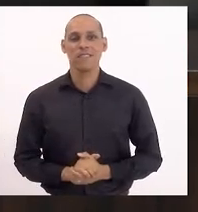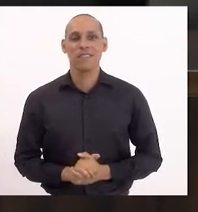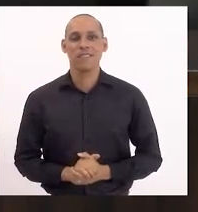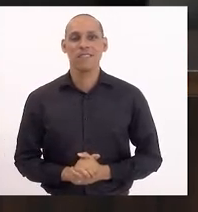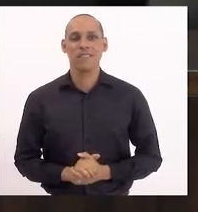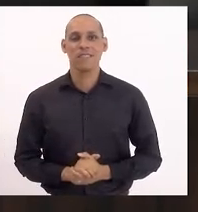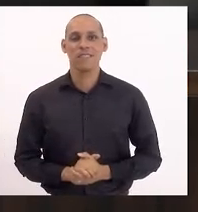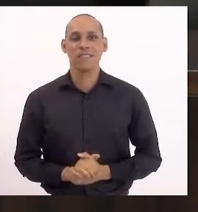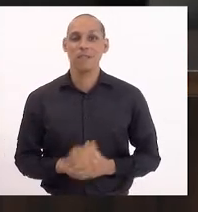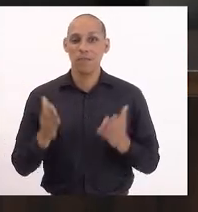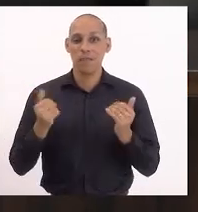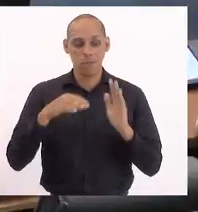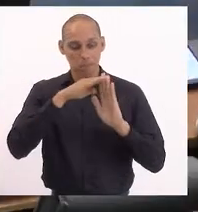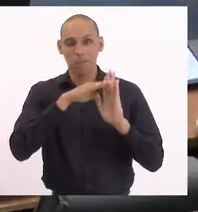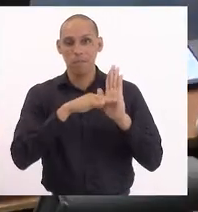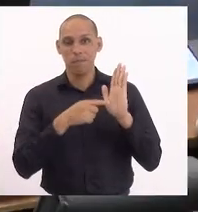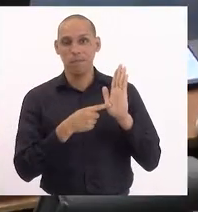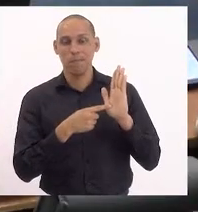vamos à pauta.